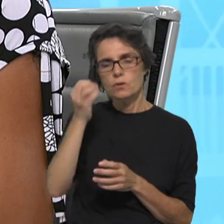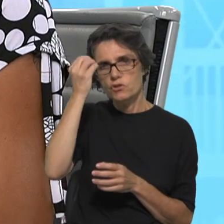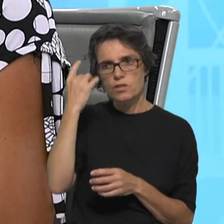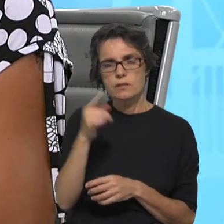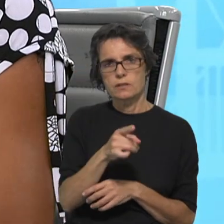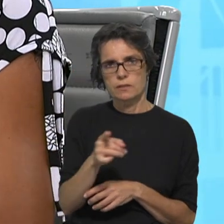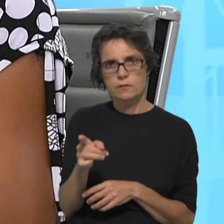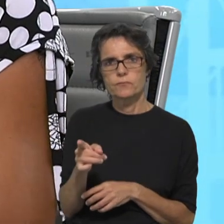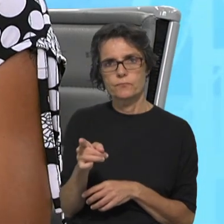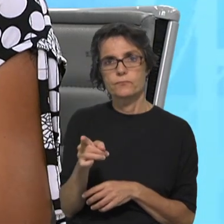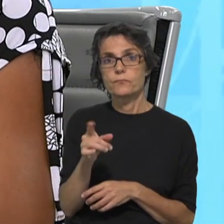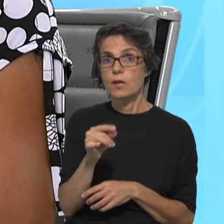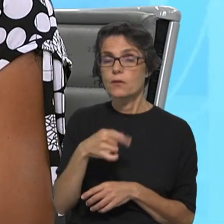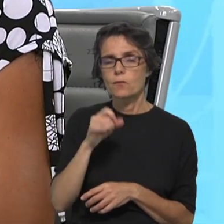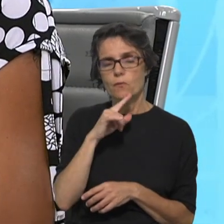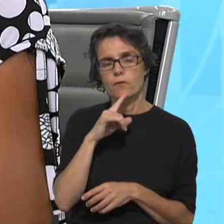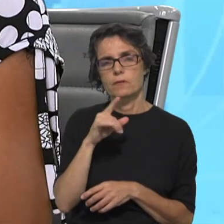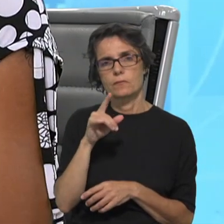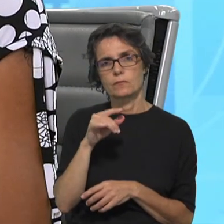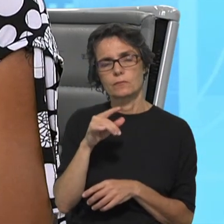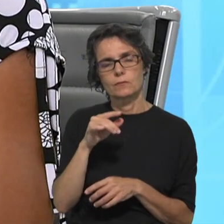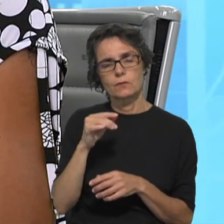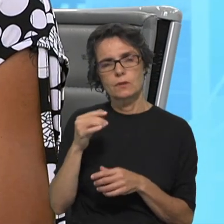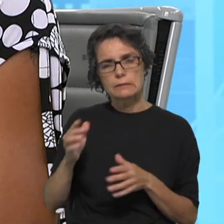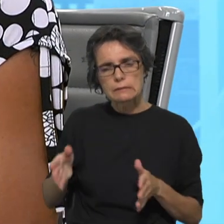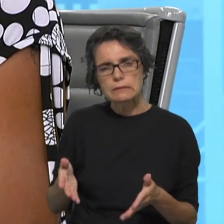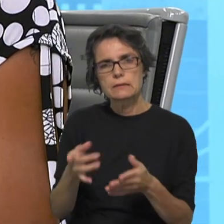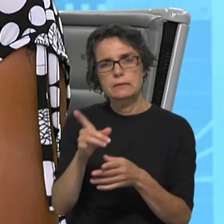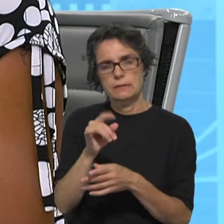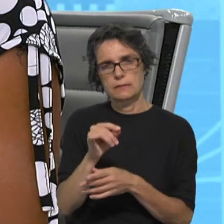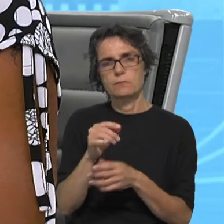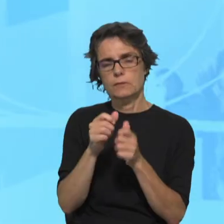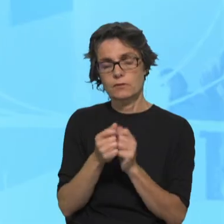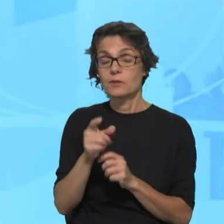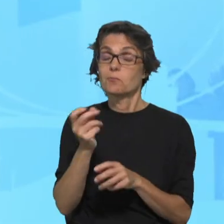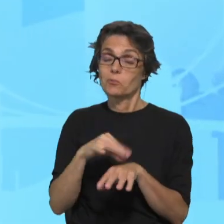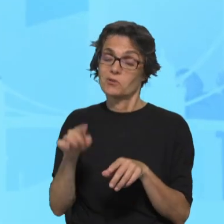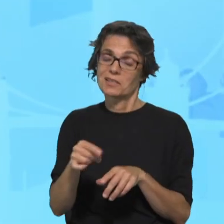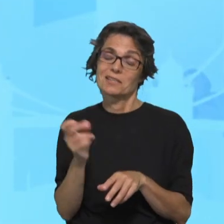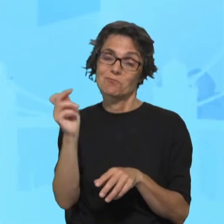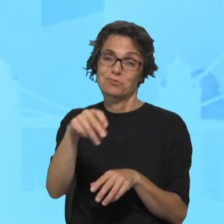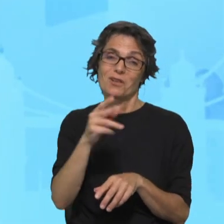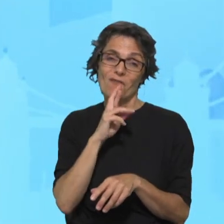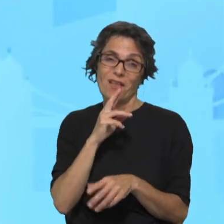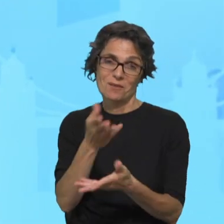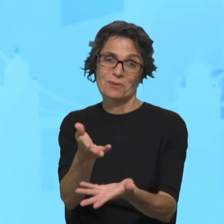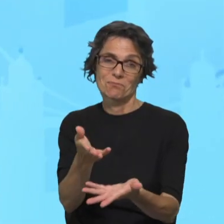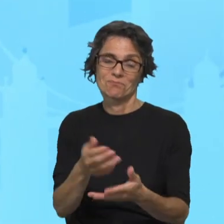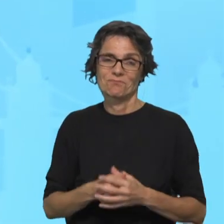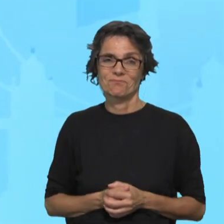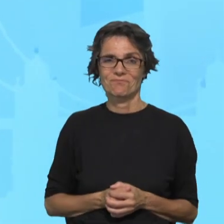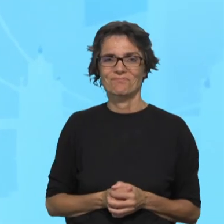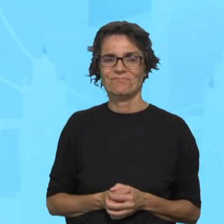deixar e podemos rezar também e é isso que nos leva até a Fátima. Muito bem, parece às vezes haver